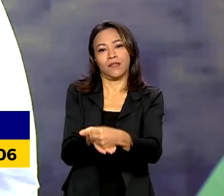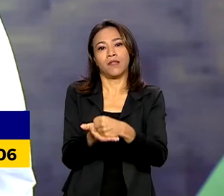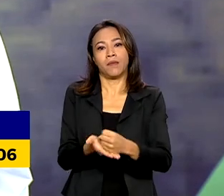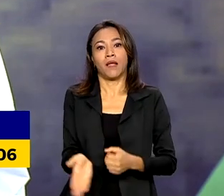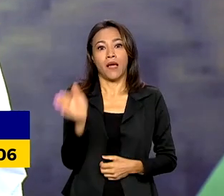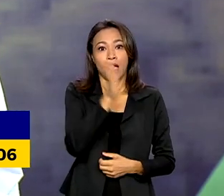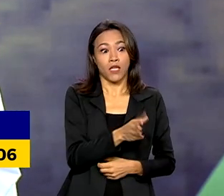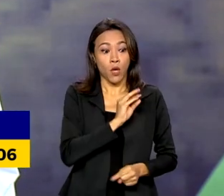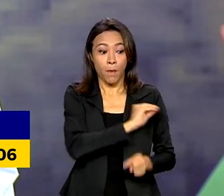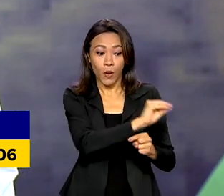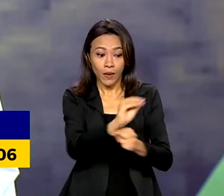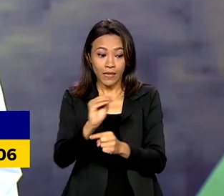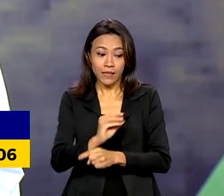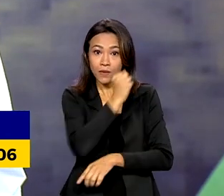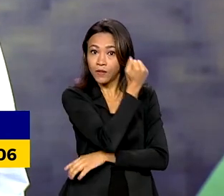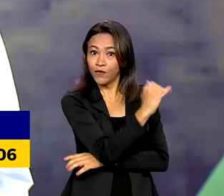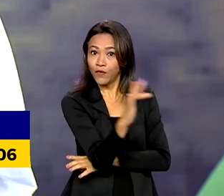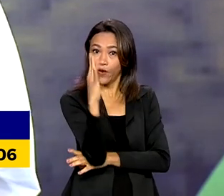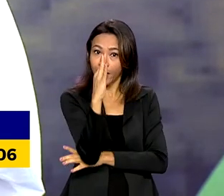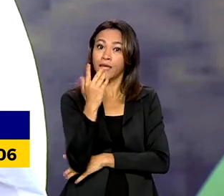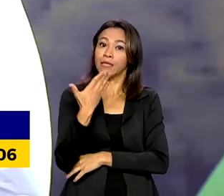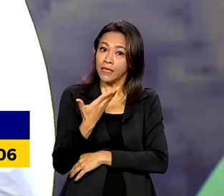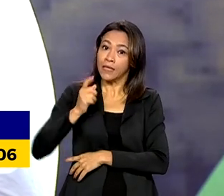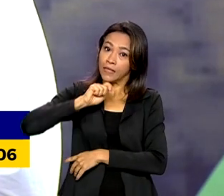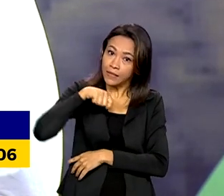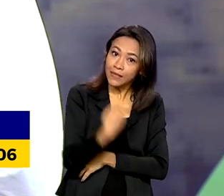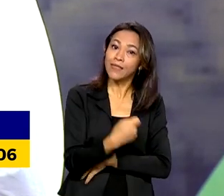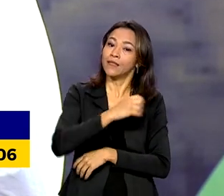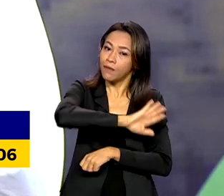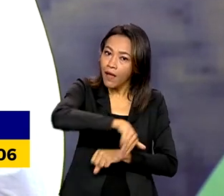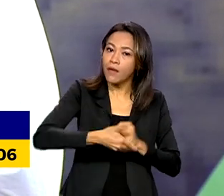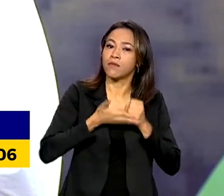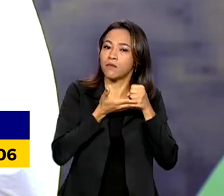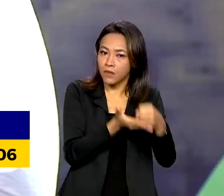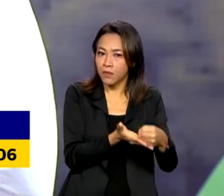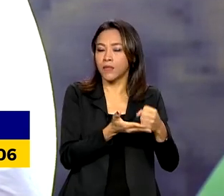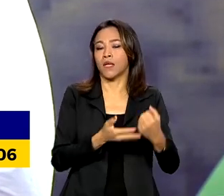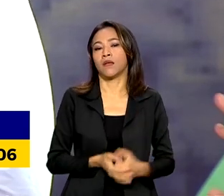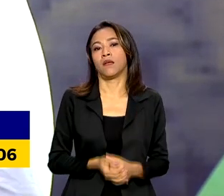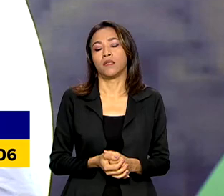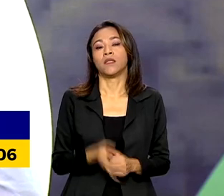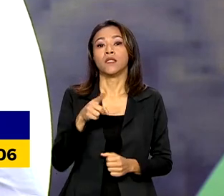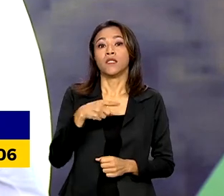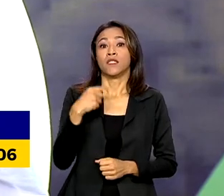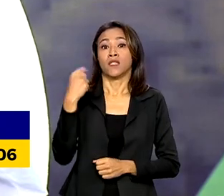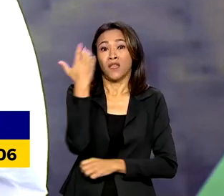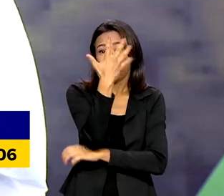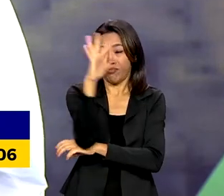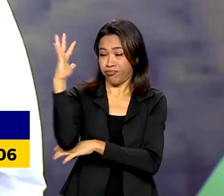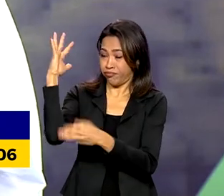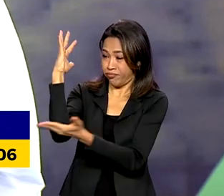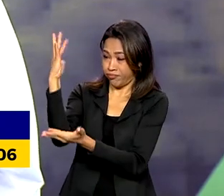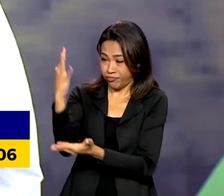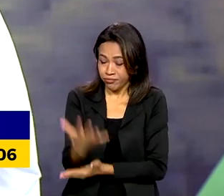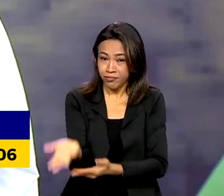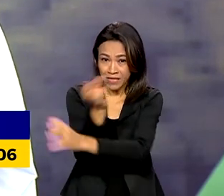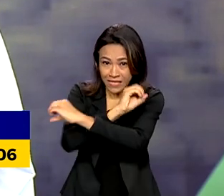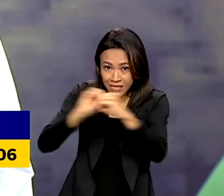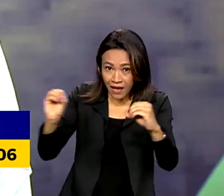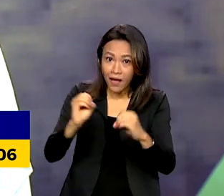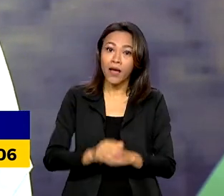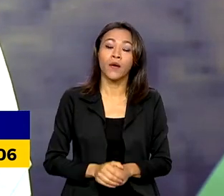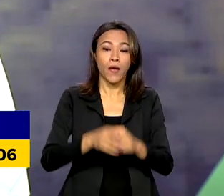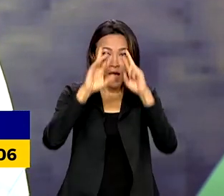Proteção das nossas florestas, isso é exportar sustentabilidade. Desmatamento zero, respeito aos